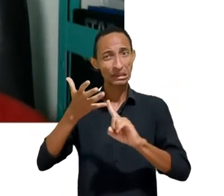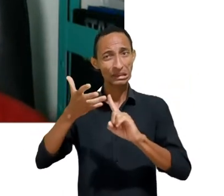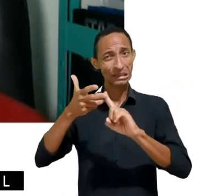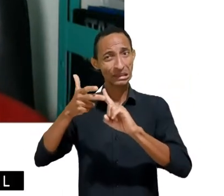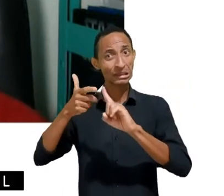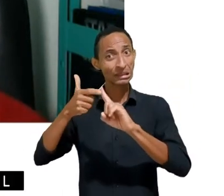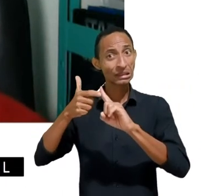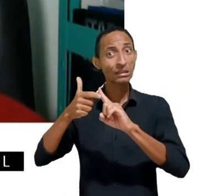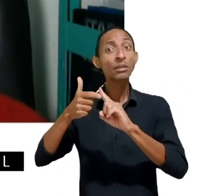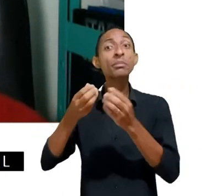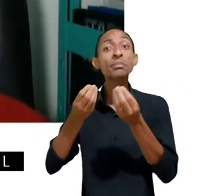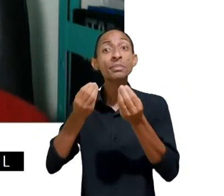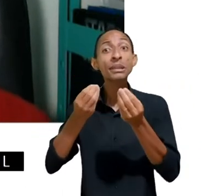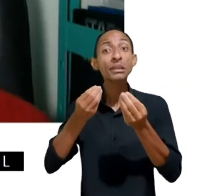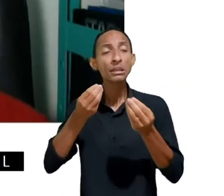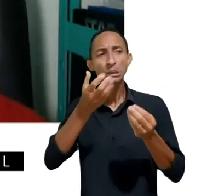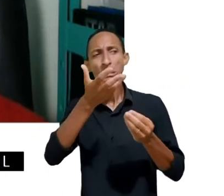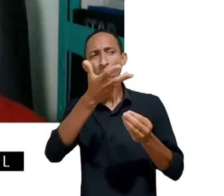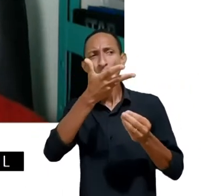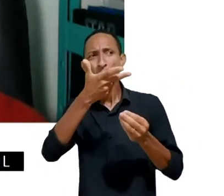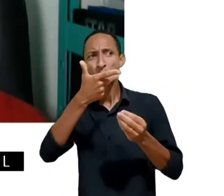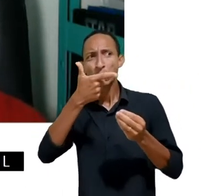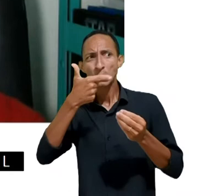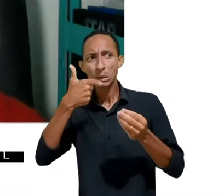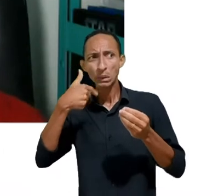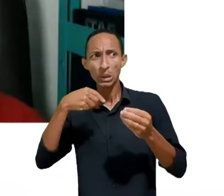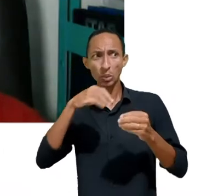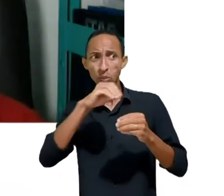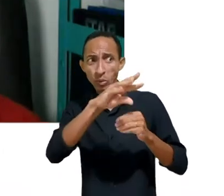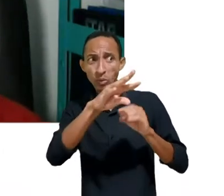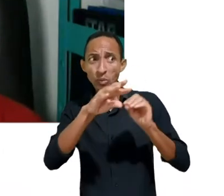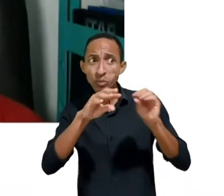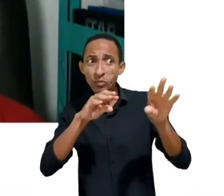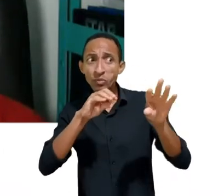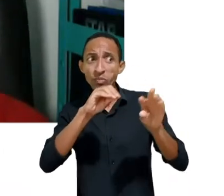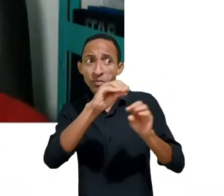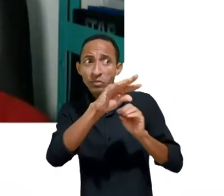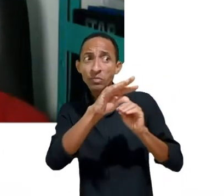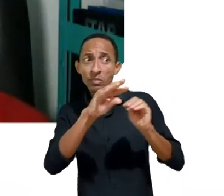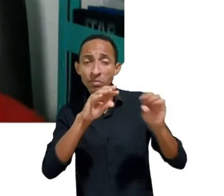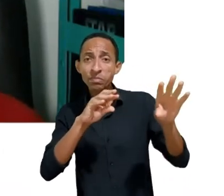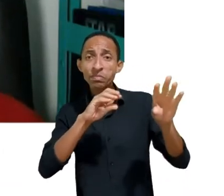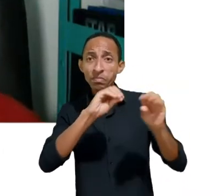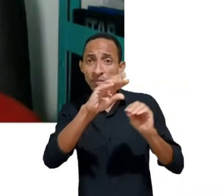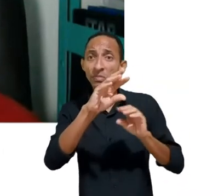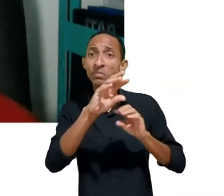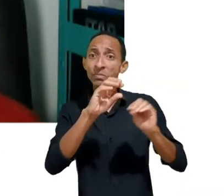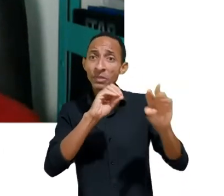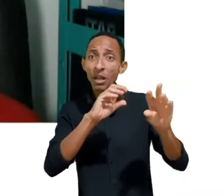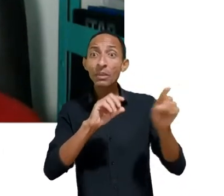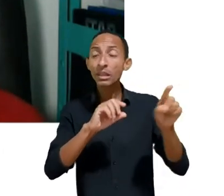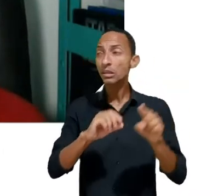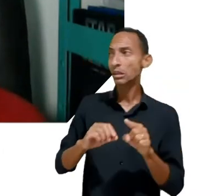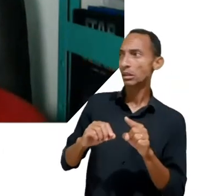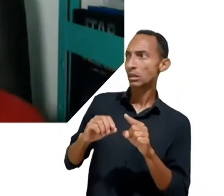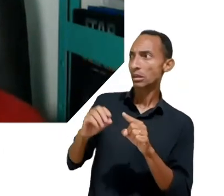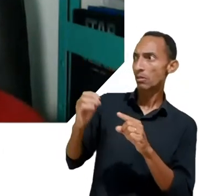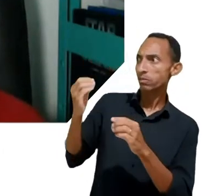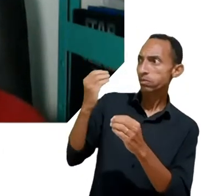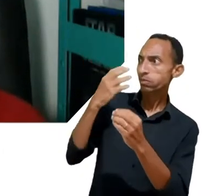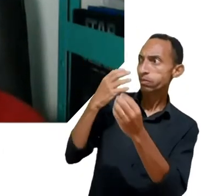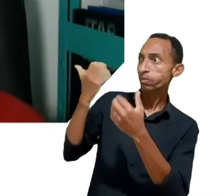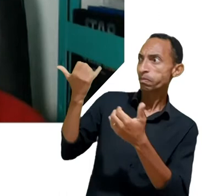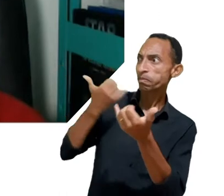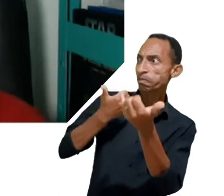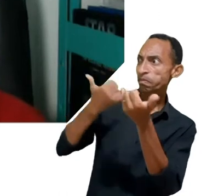comportamento das pessoas a partir desse perfilamento, desse enquadramento em caixinhas. Então,